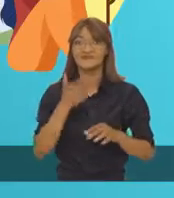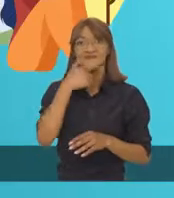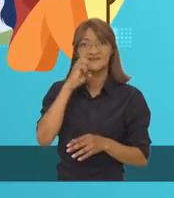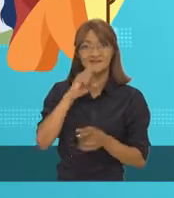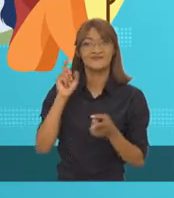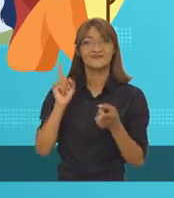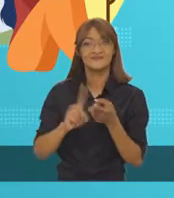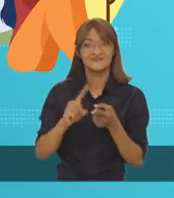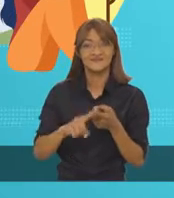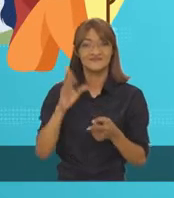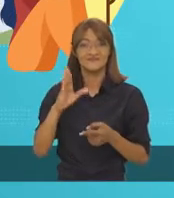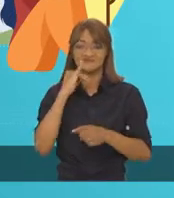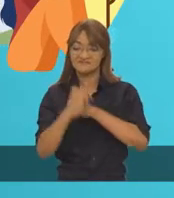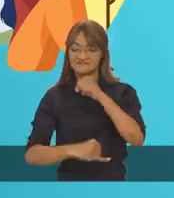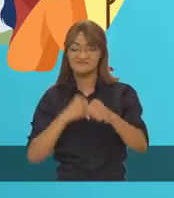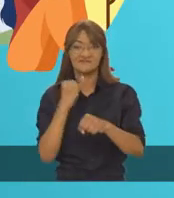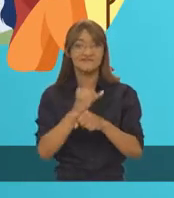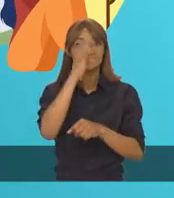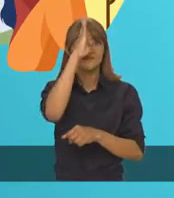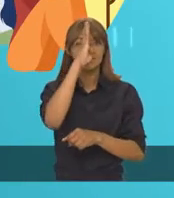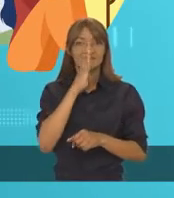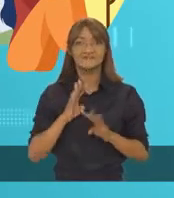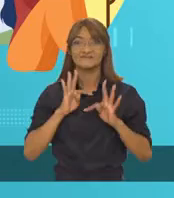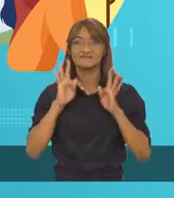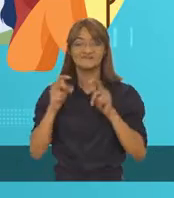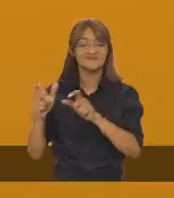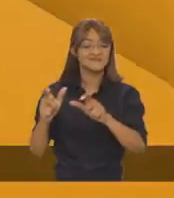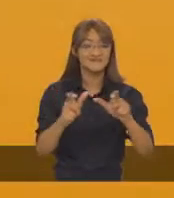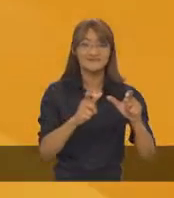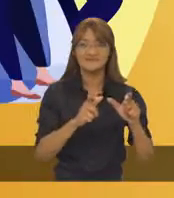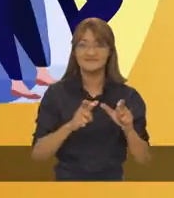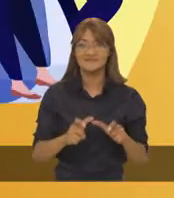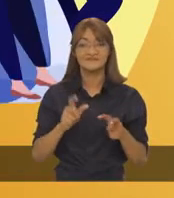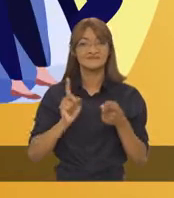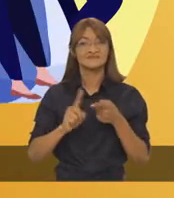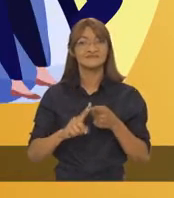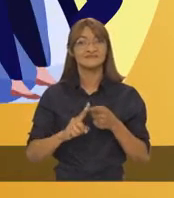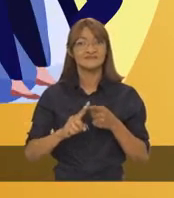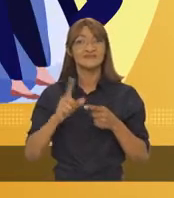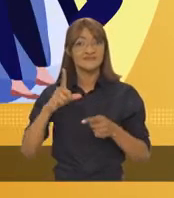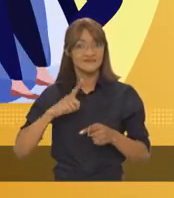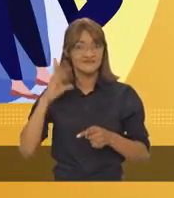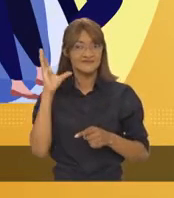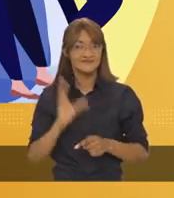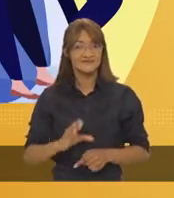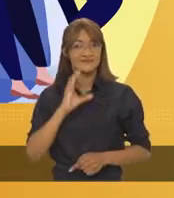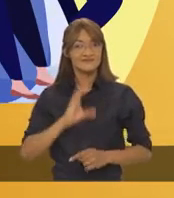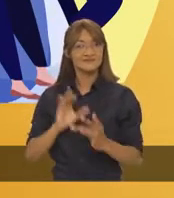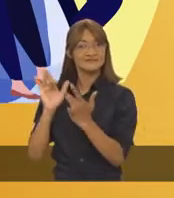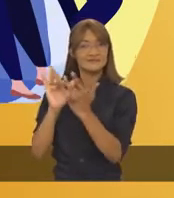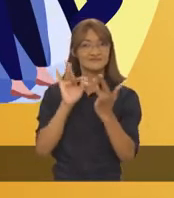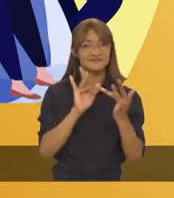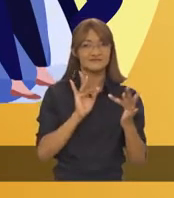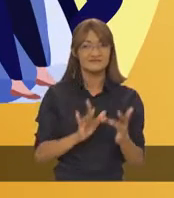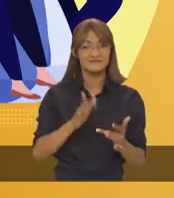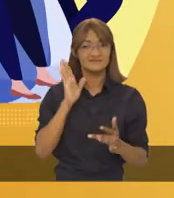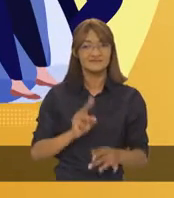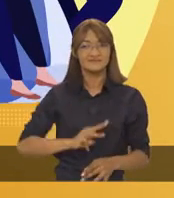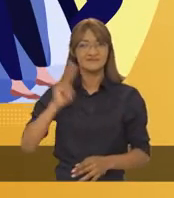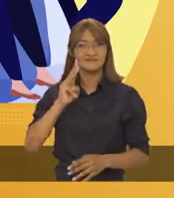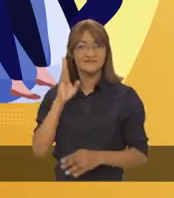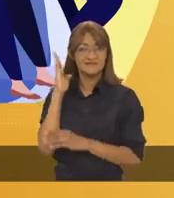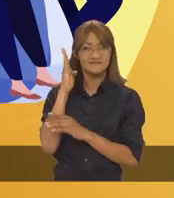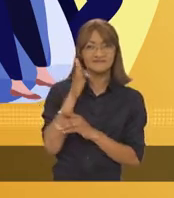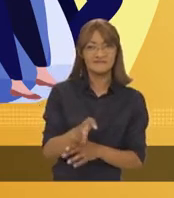Edivaldo vai instalar internet gratuita nos espaços públicos e criar o Cidadão Conectado, uma plataforma de interação